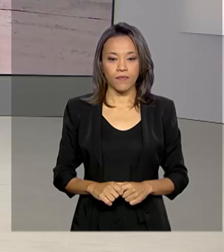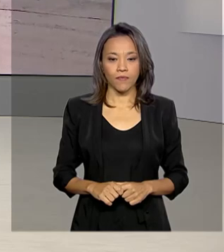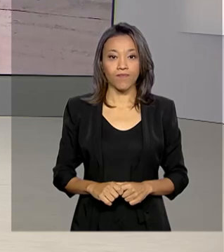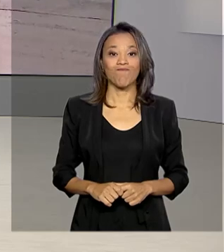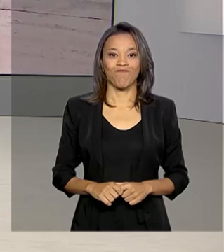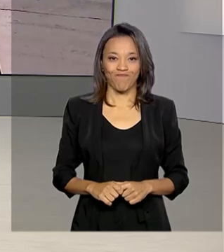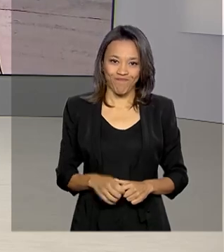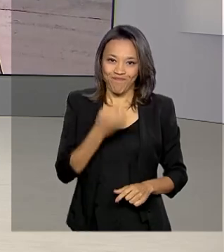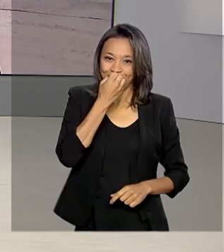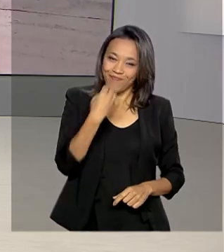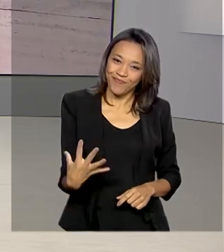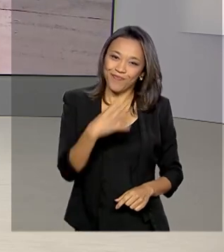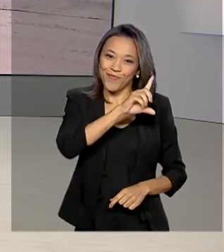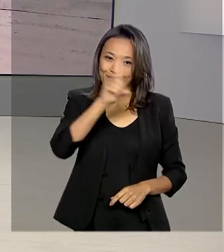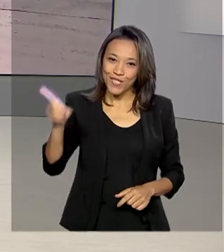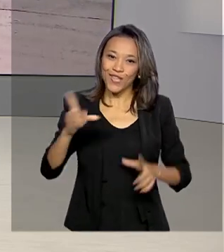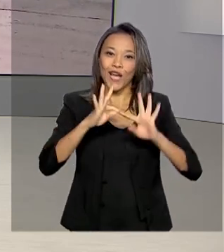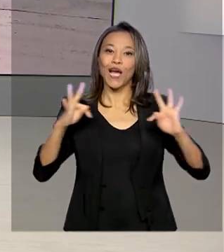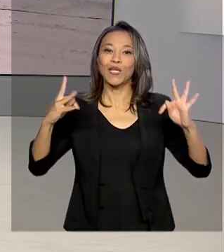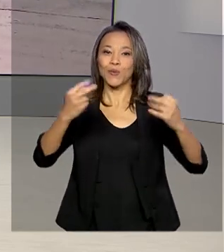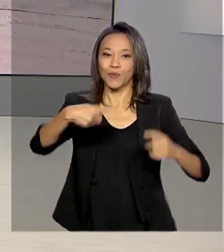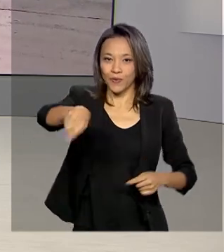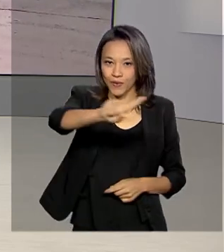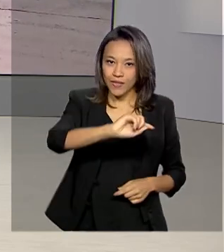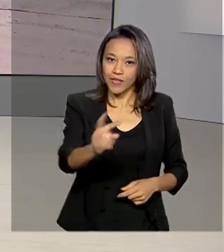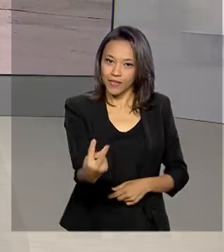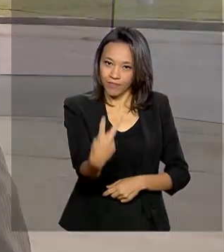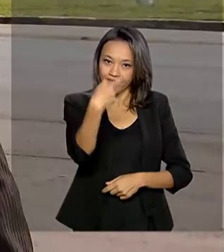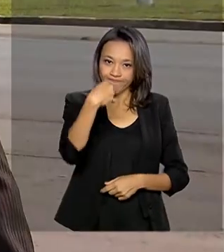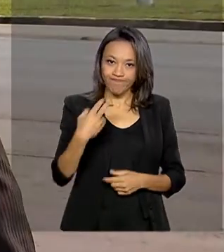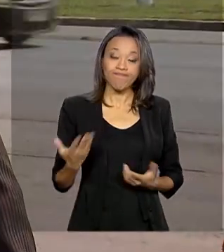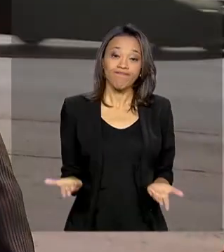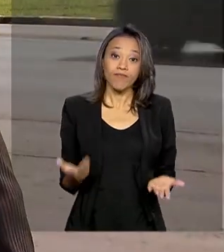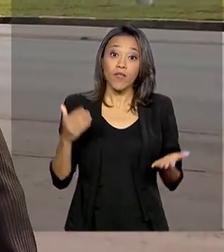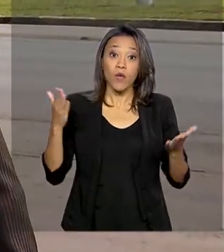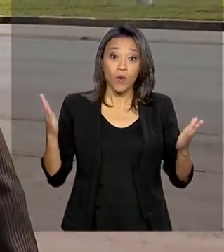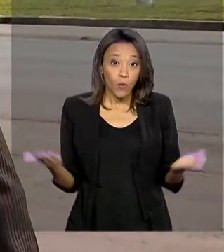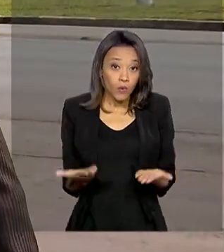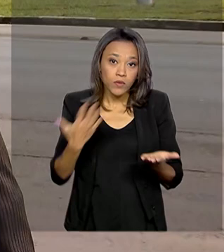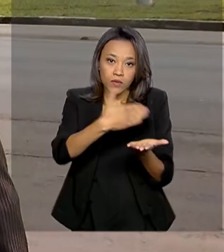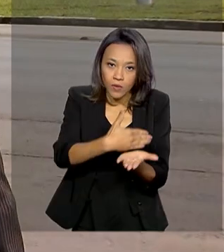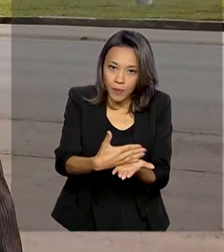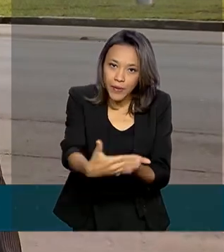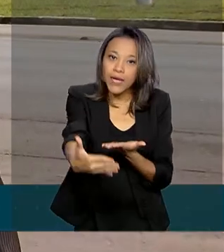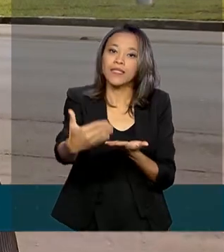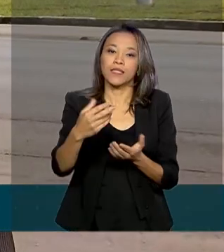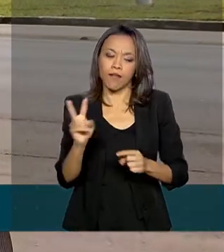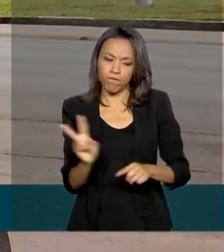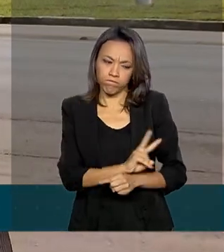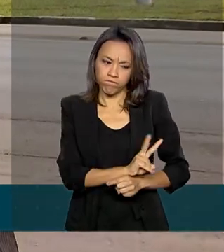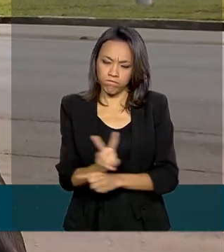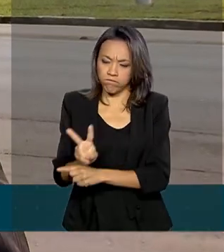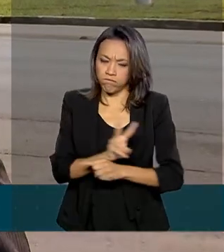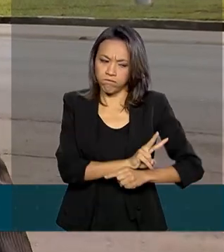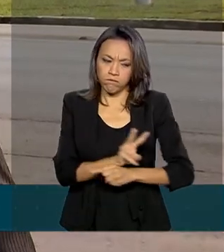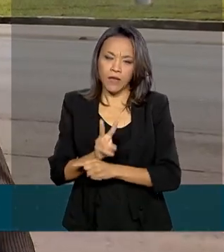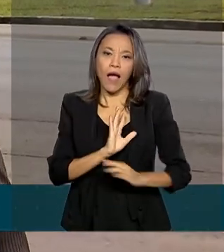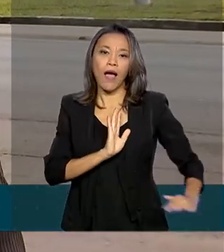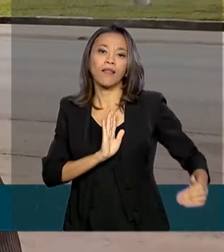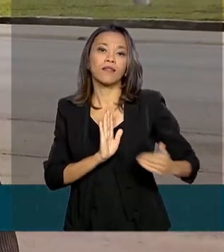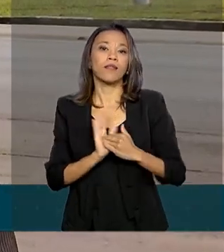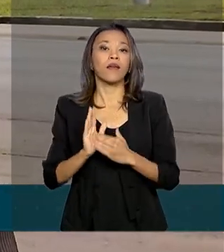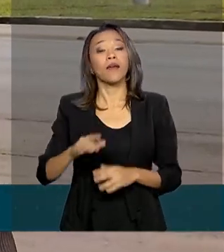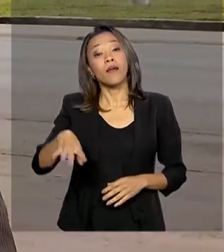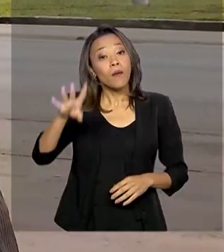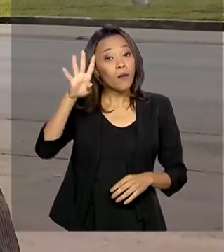Bom dia. Renata. Bom dia a todos que nos acompanham. Essa operação começa hoje e vai até a quarta-feira de cinzas, até a noite